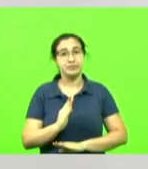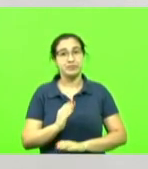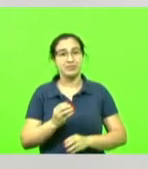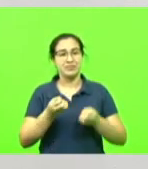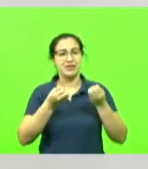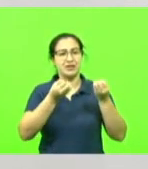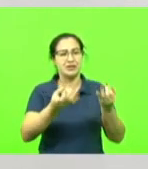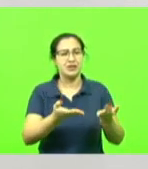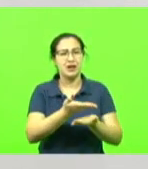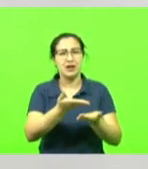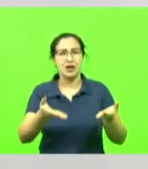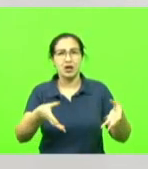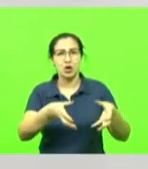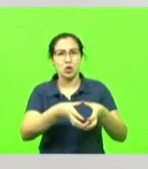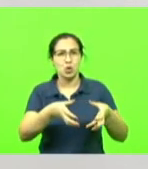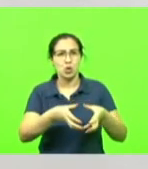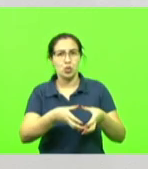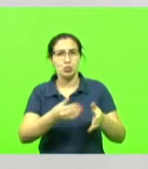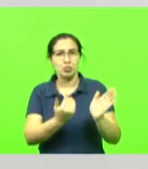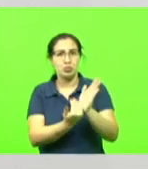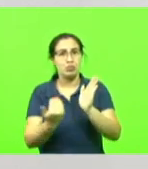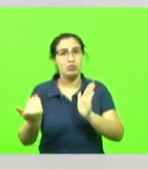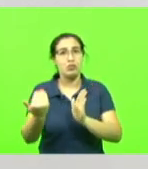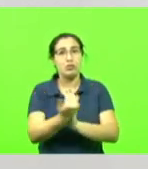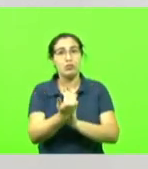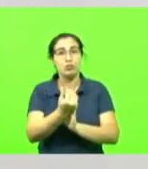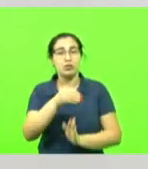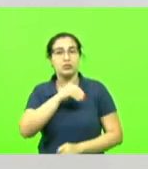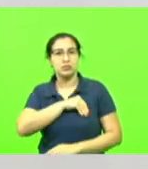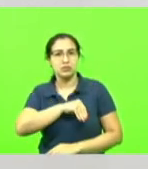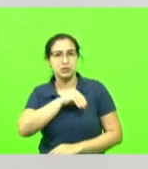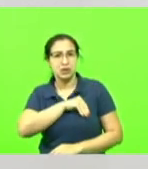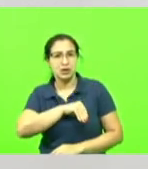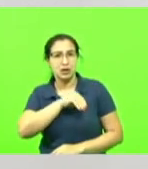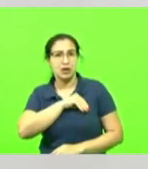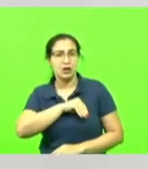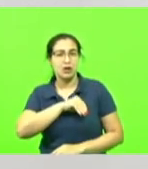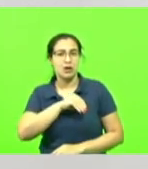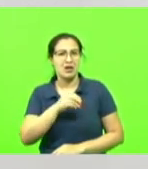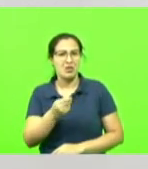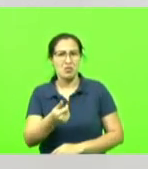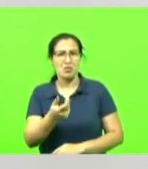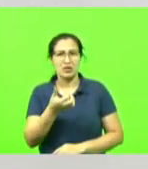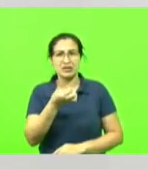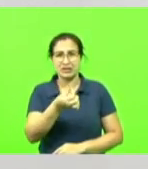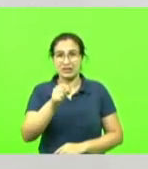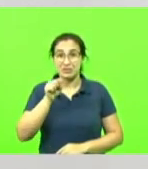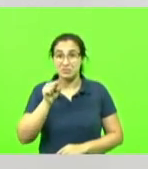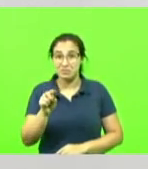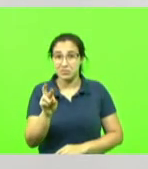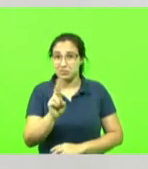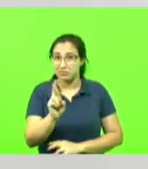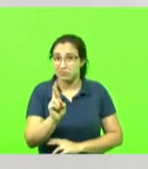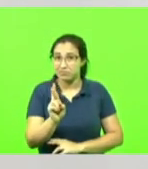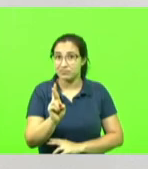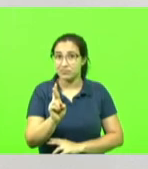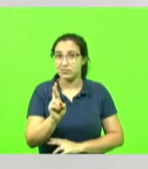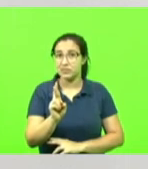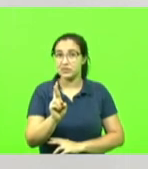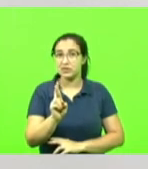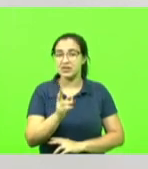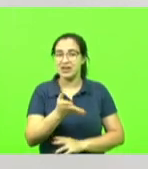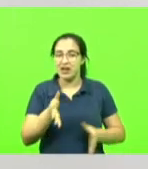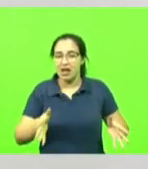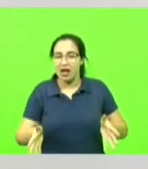um salário, um aumento na sua folha de pagamento de quase 6 mil reais, conduzindo eles